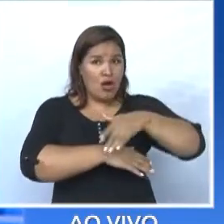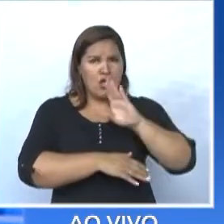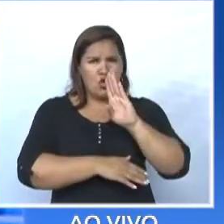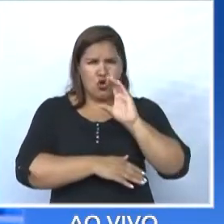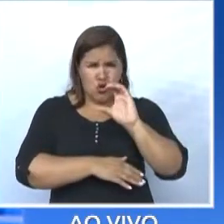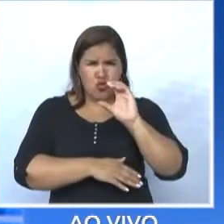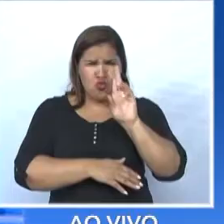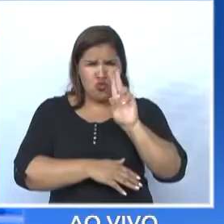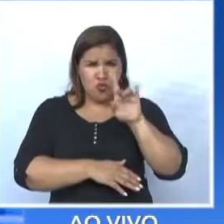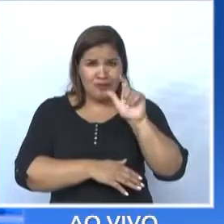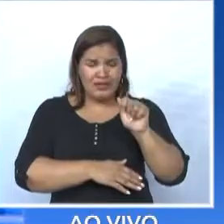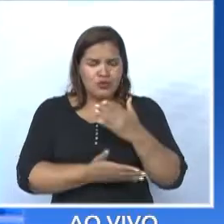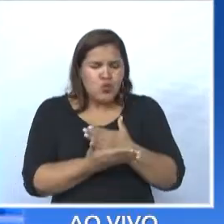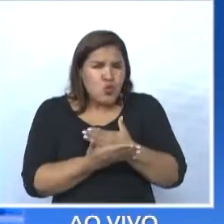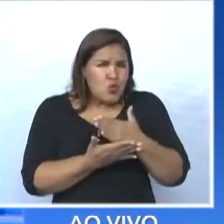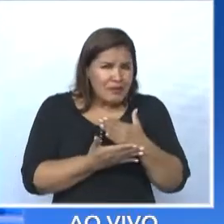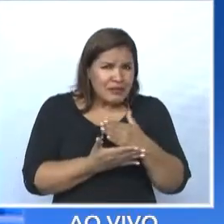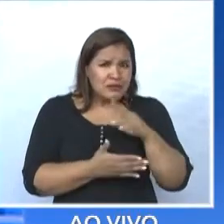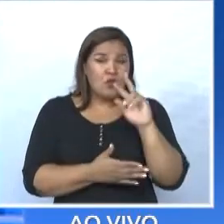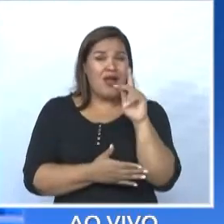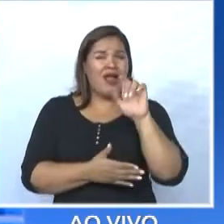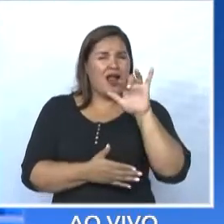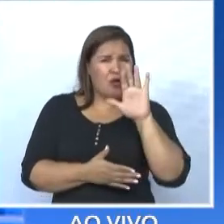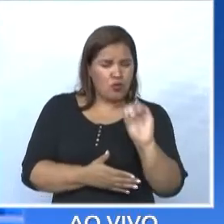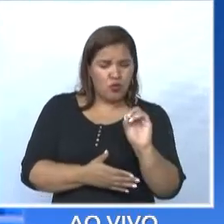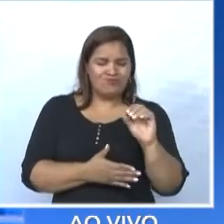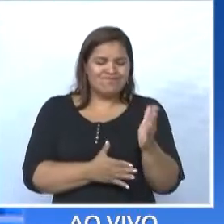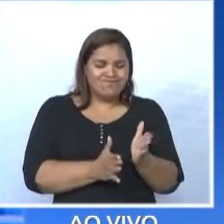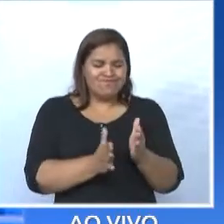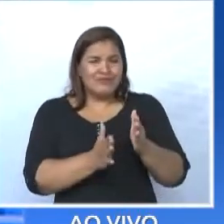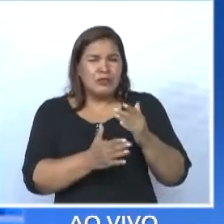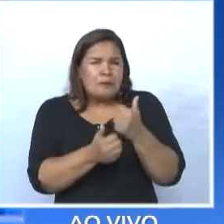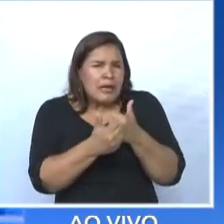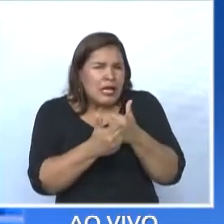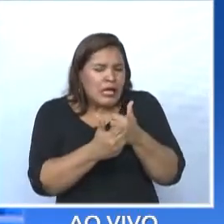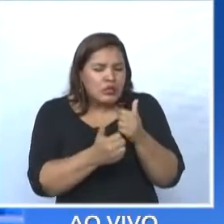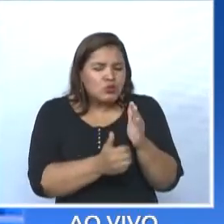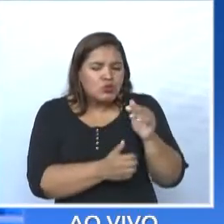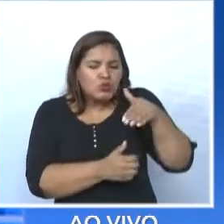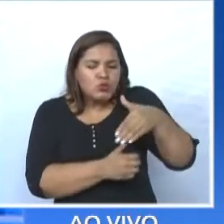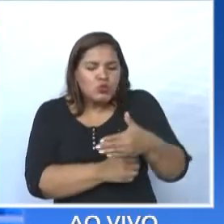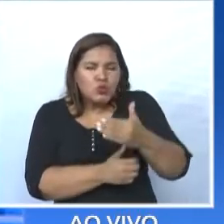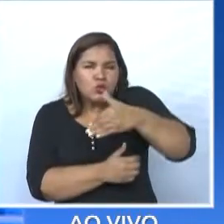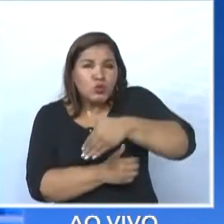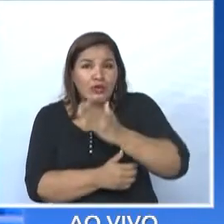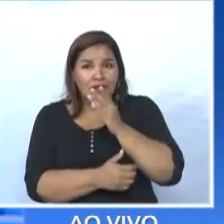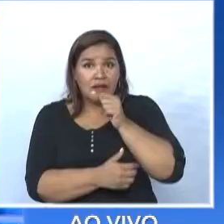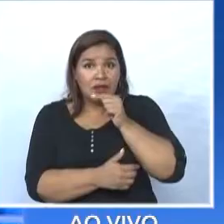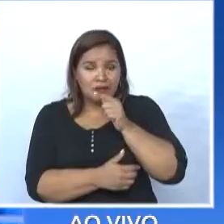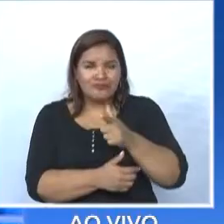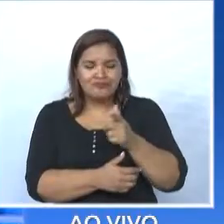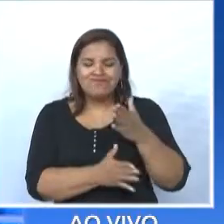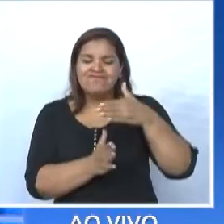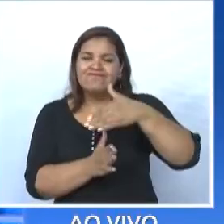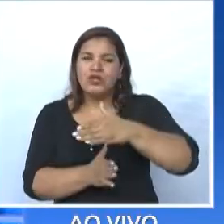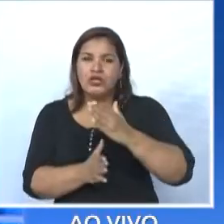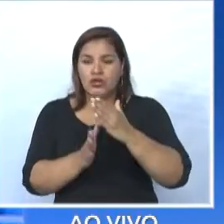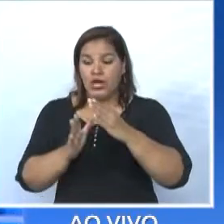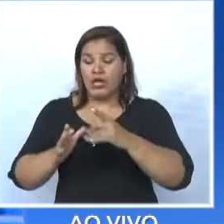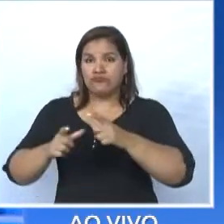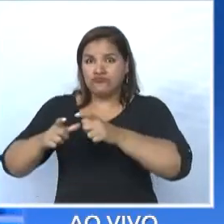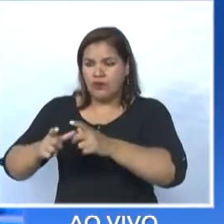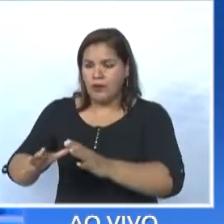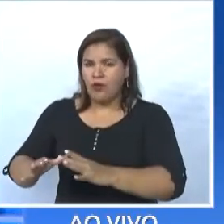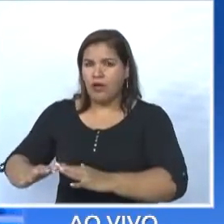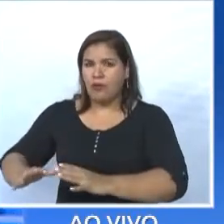Hélio Palermo, perto do Riviera, que desce e entra no córrego direto, faz um bolsão, segura a